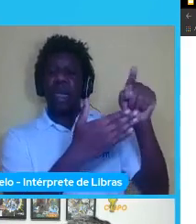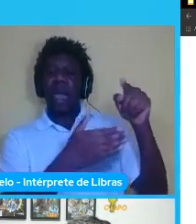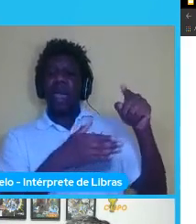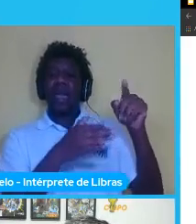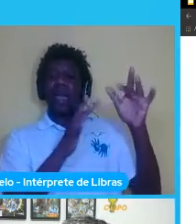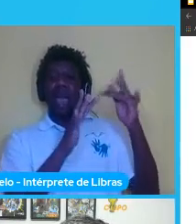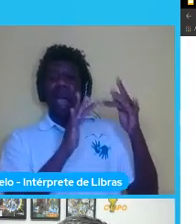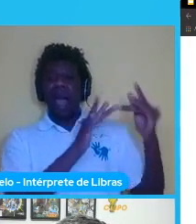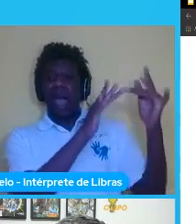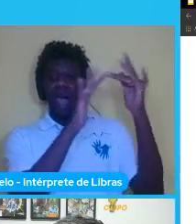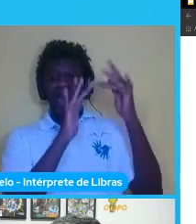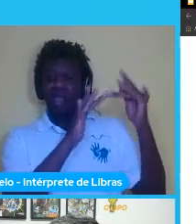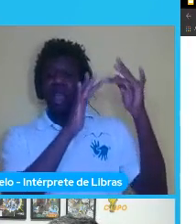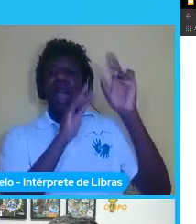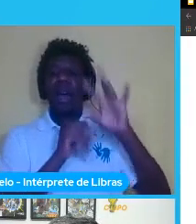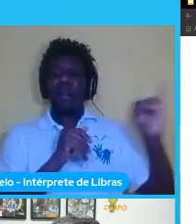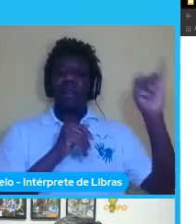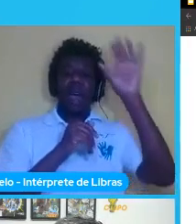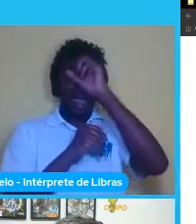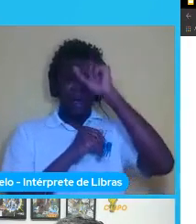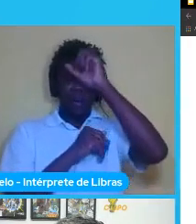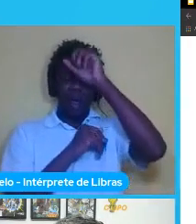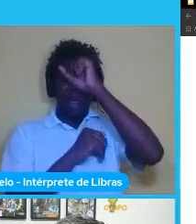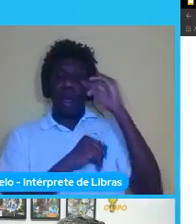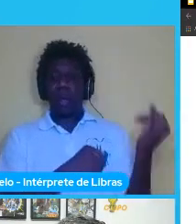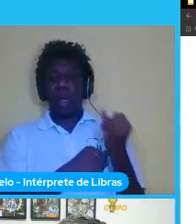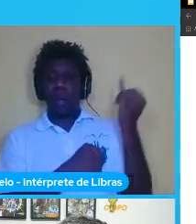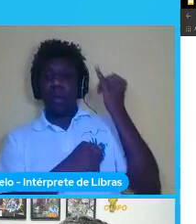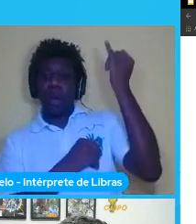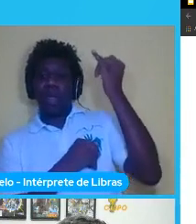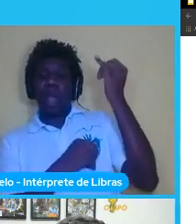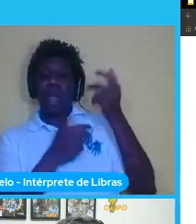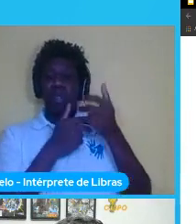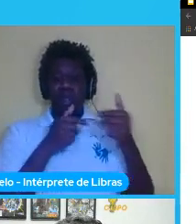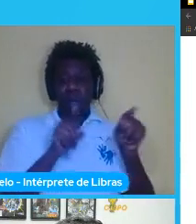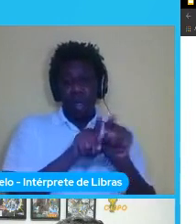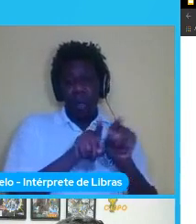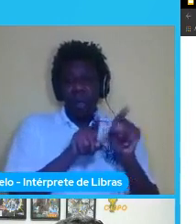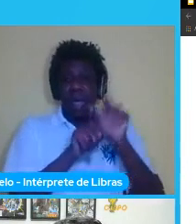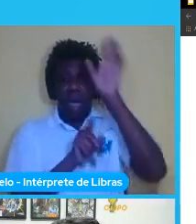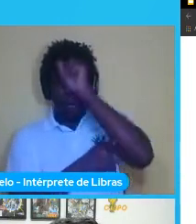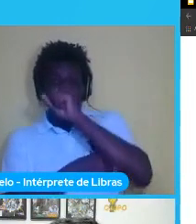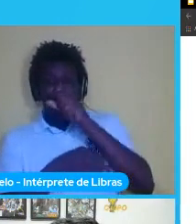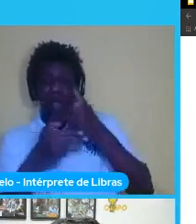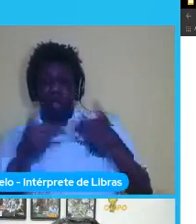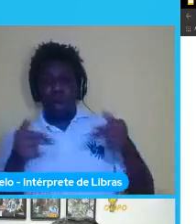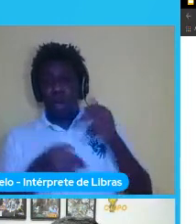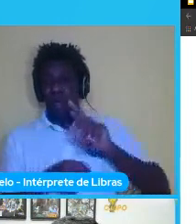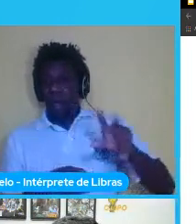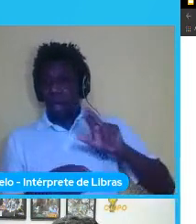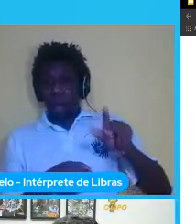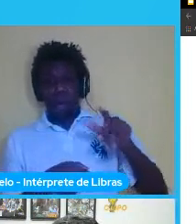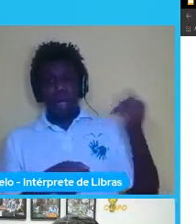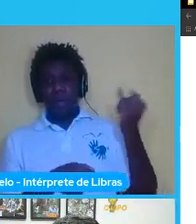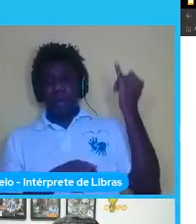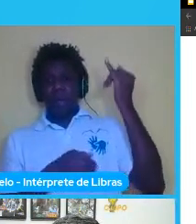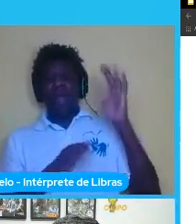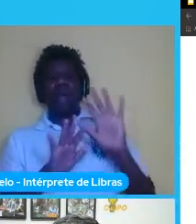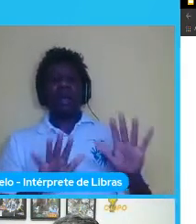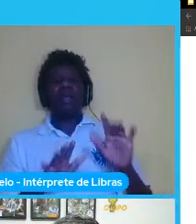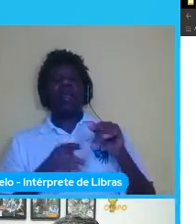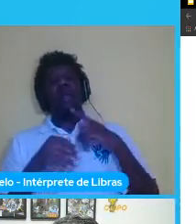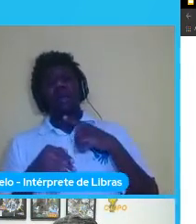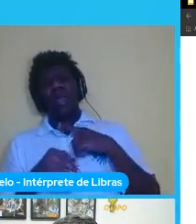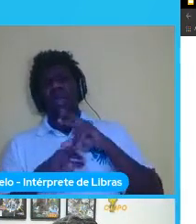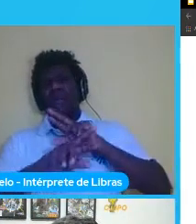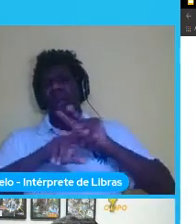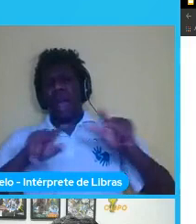aprendendo o é relevante o que não é e características dessa imagem então aqui tem uma série de coisas que